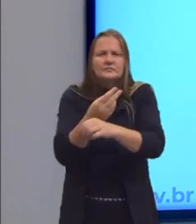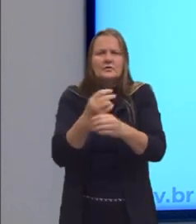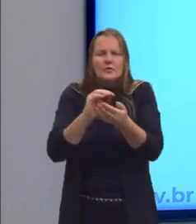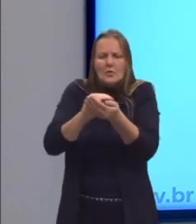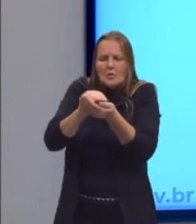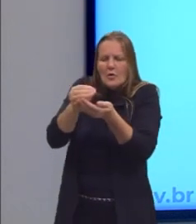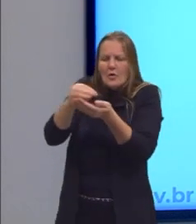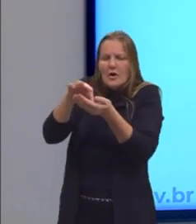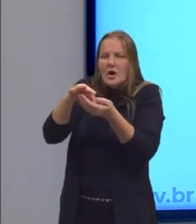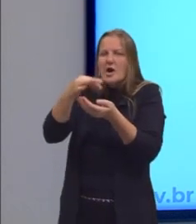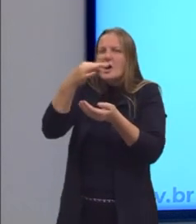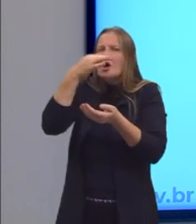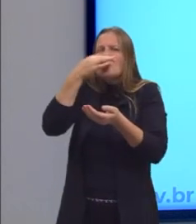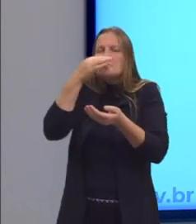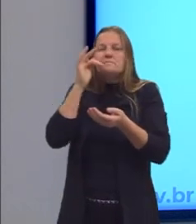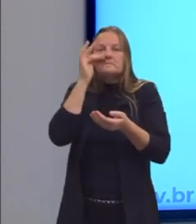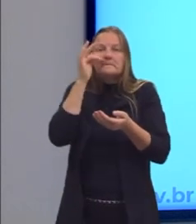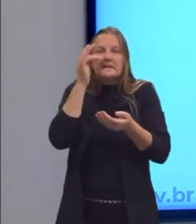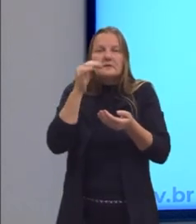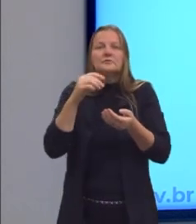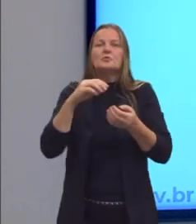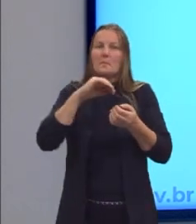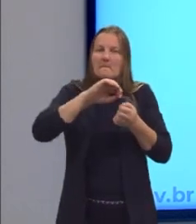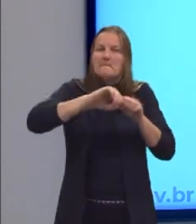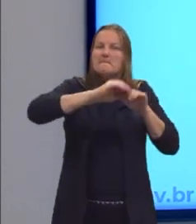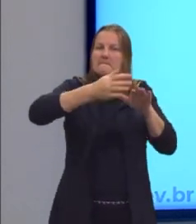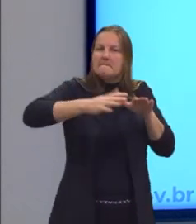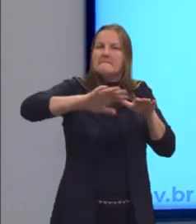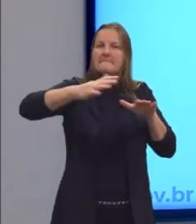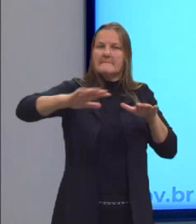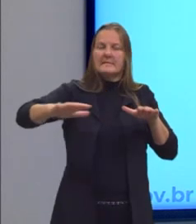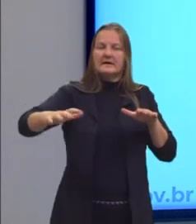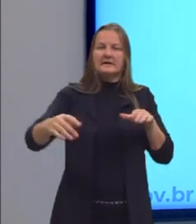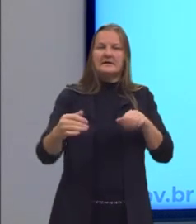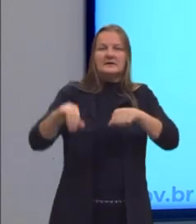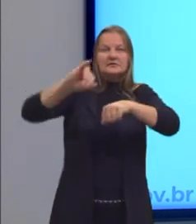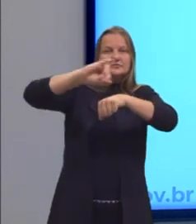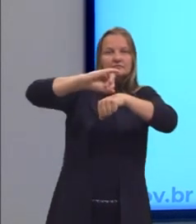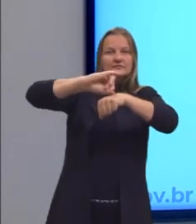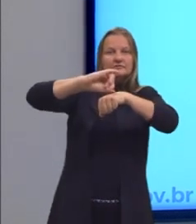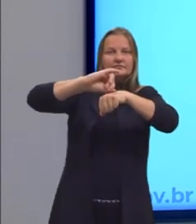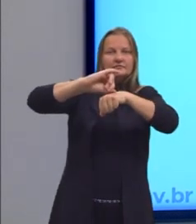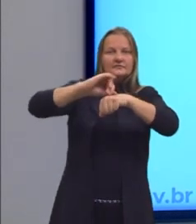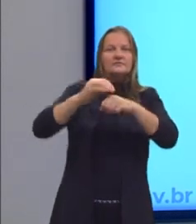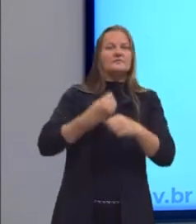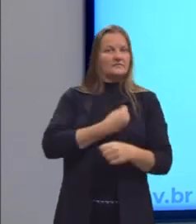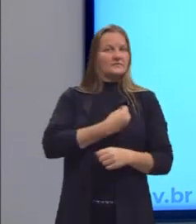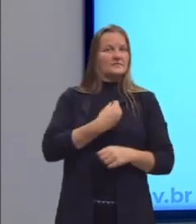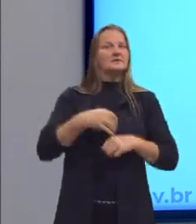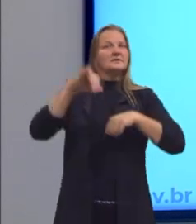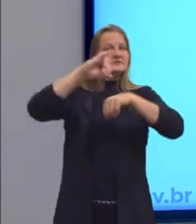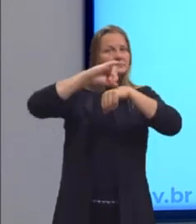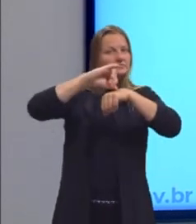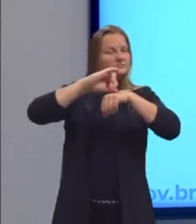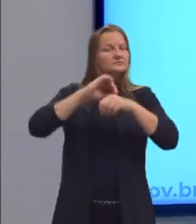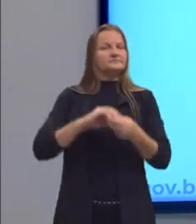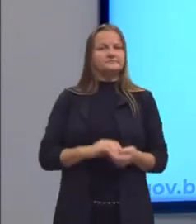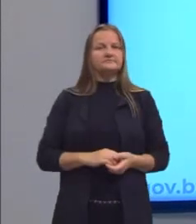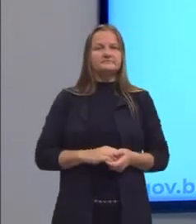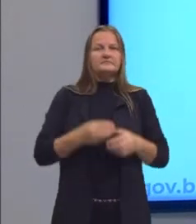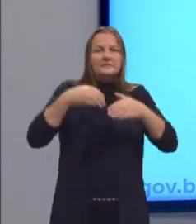moluscos e frutos do mar. E eles viviam em cima dessas conchas acumuladas e ali eles também